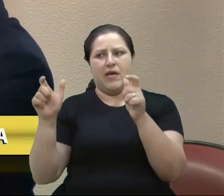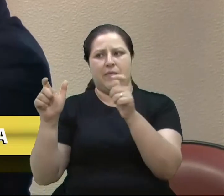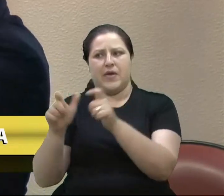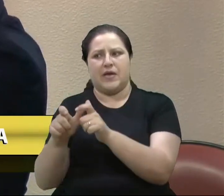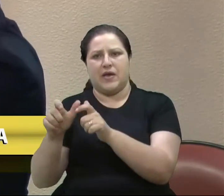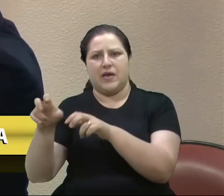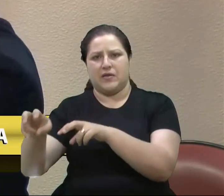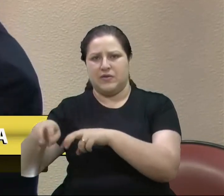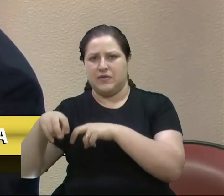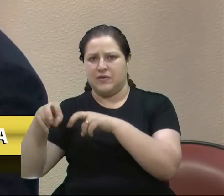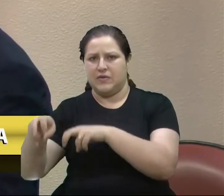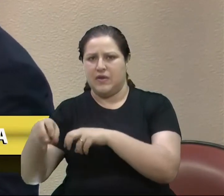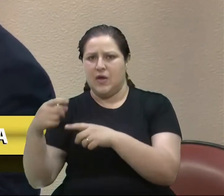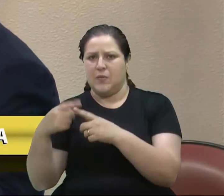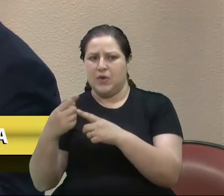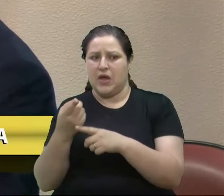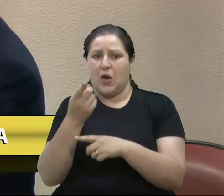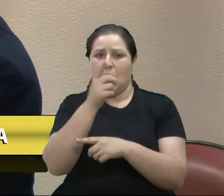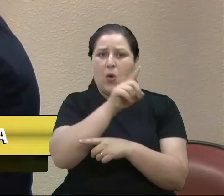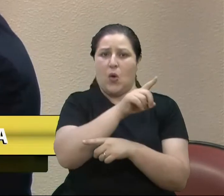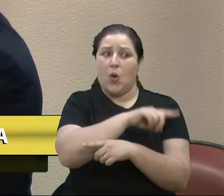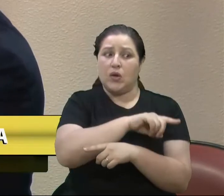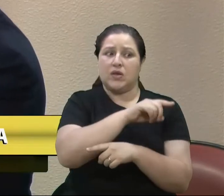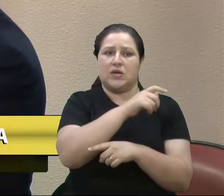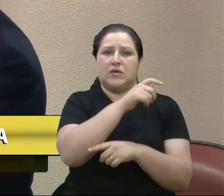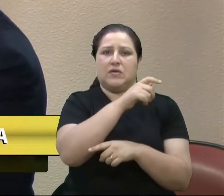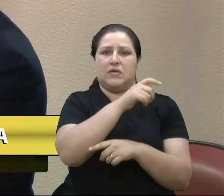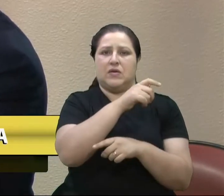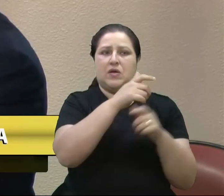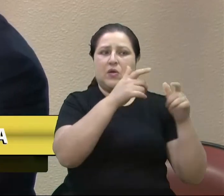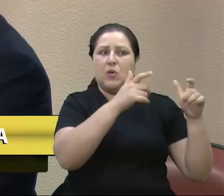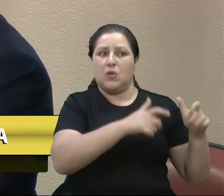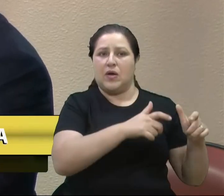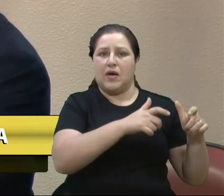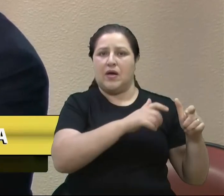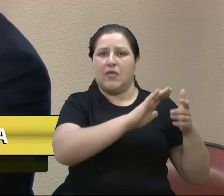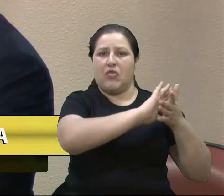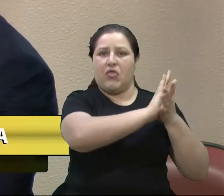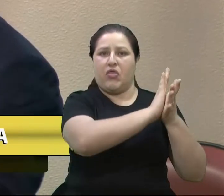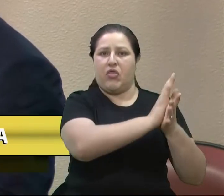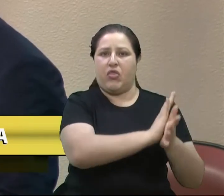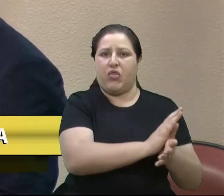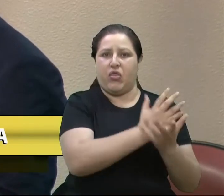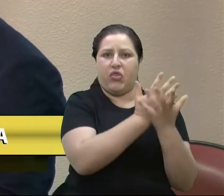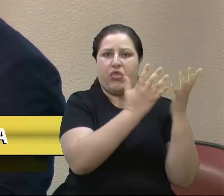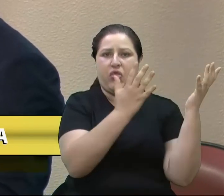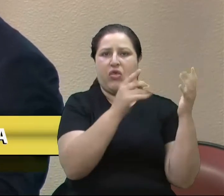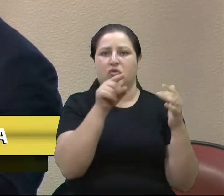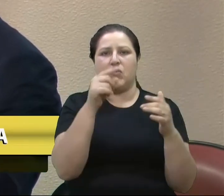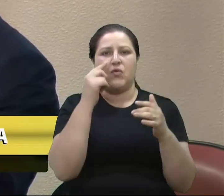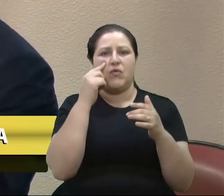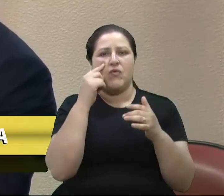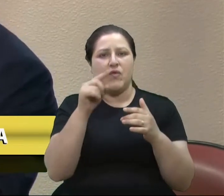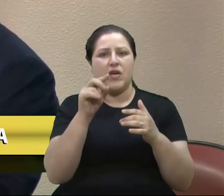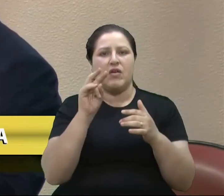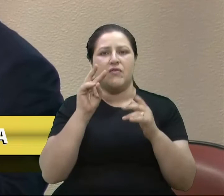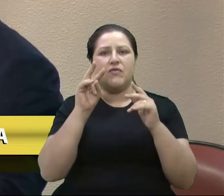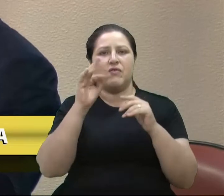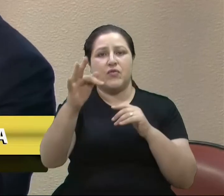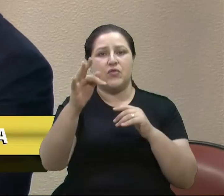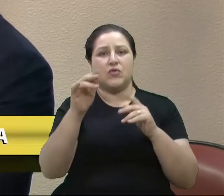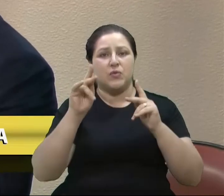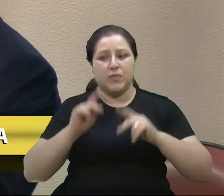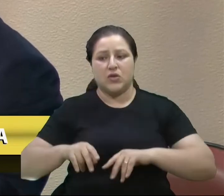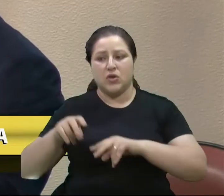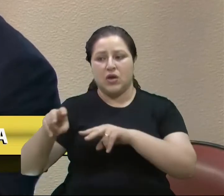porque alguém provocou um dano ambiental. Como é que o senhor vê o futuro da produção do pequeno agricultor, o caxiense, eu